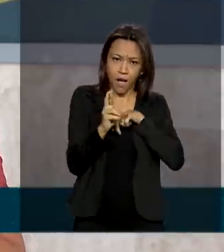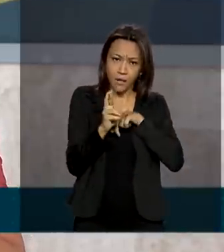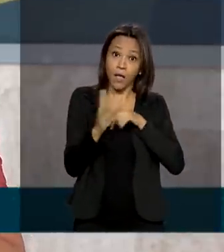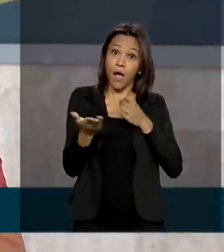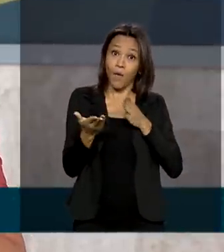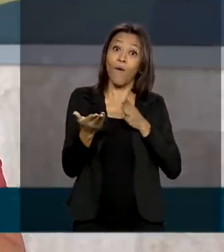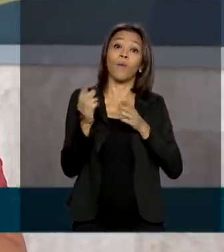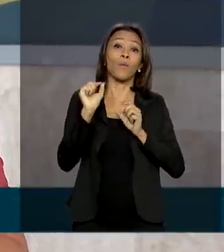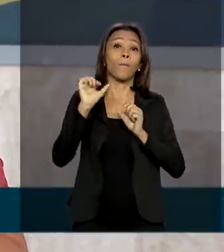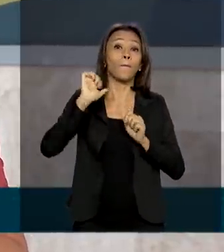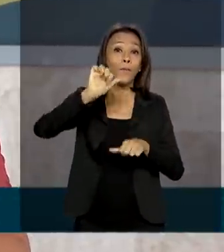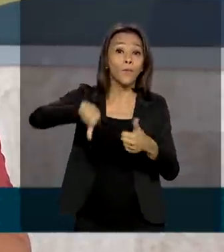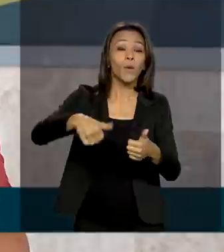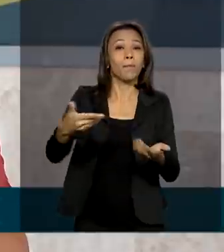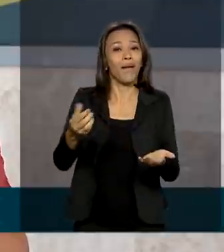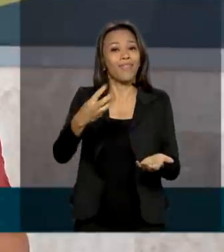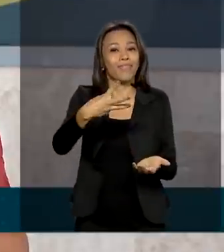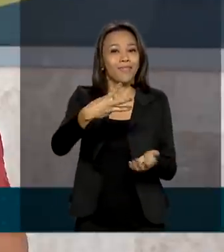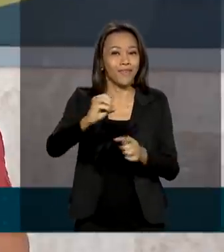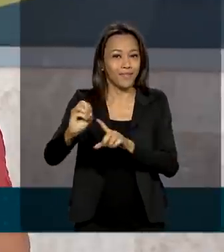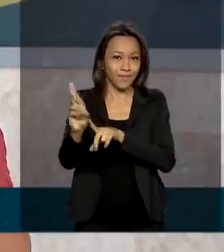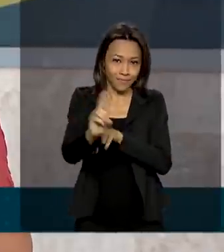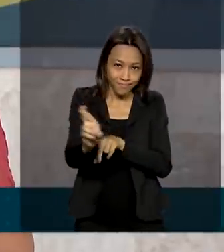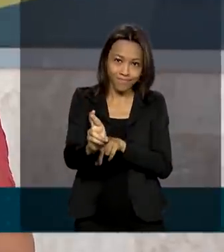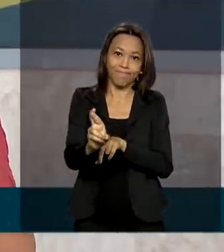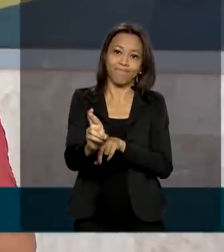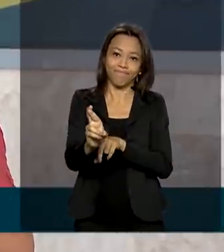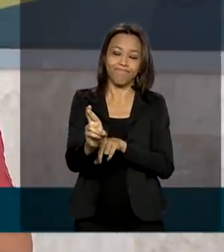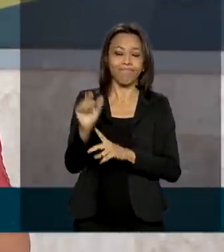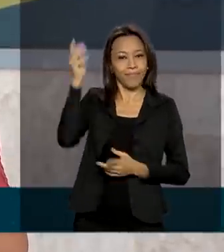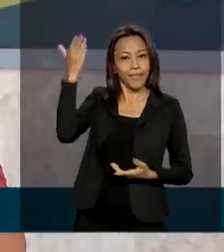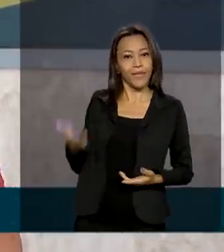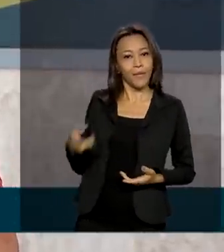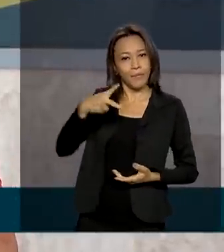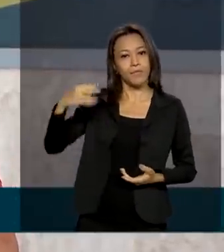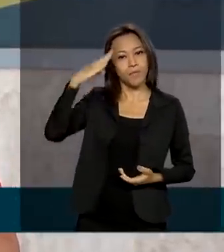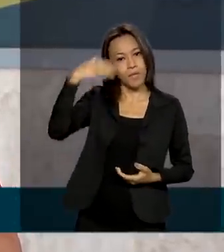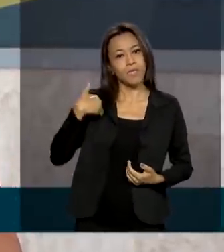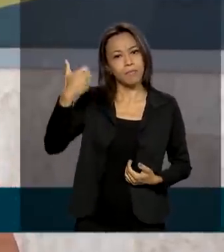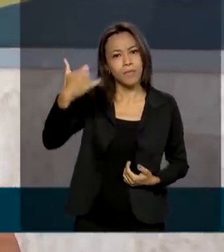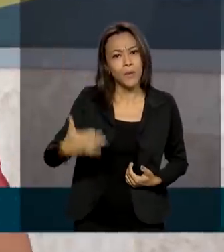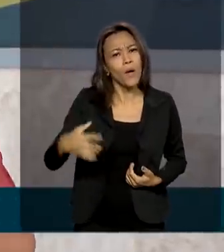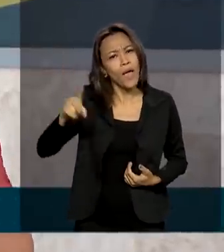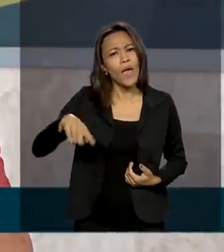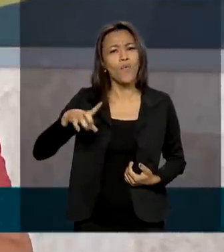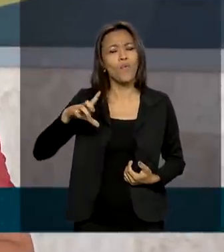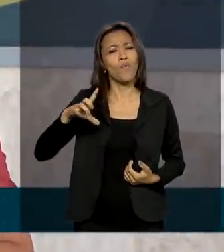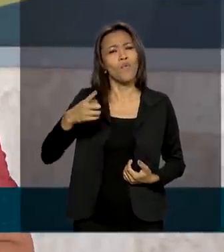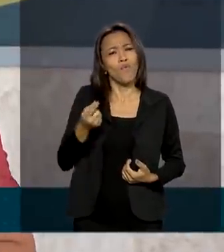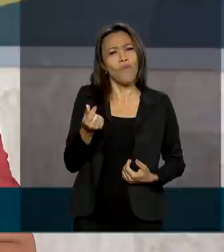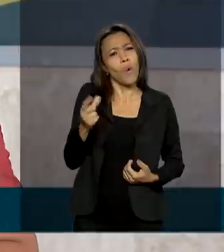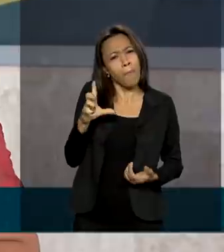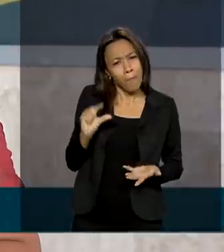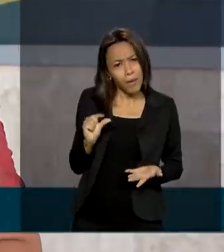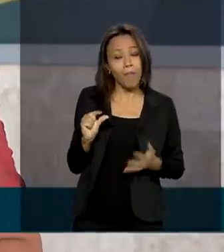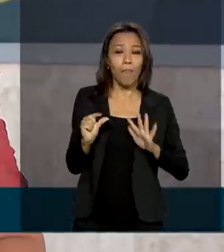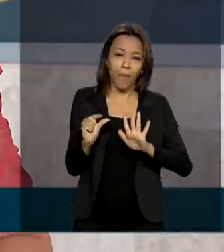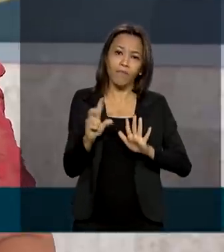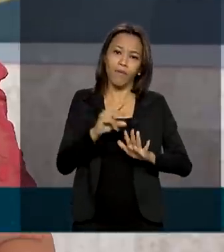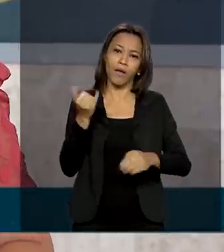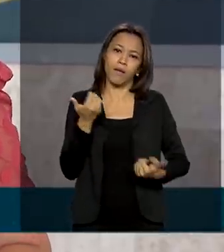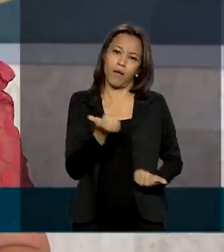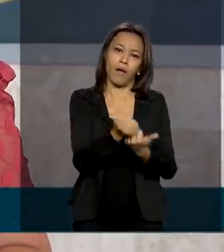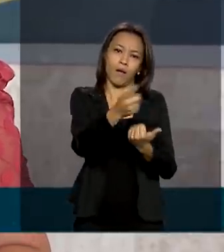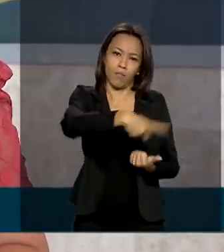emergencial vai ser de R$ 300. O presidente Jair Bolsonaro comentou que esse é um valor mais baixo, mas que vai atender as pessoas.